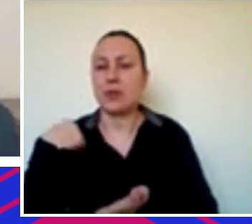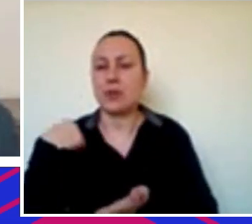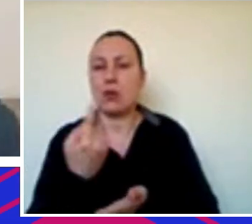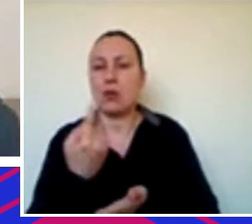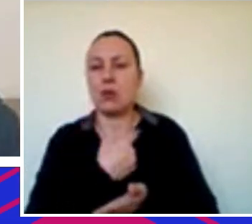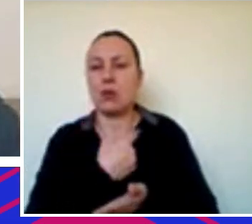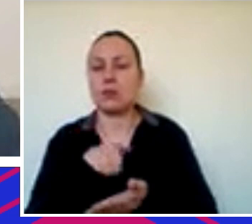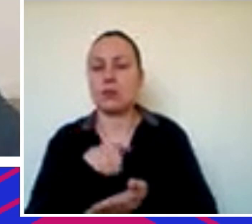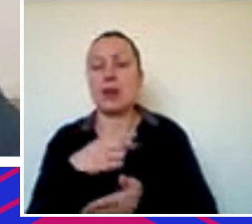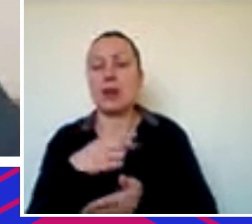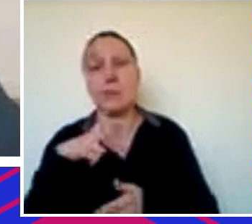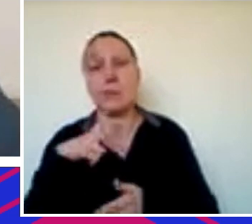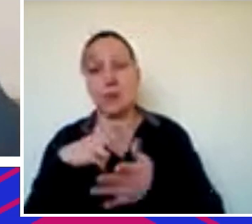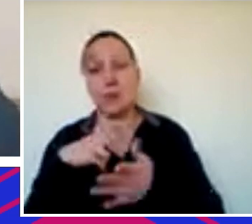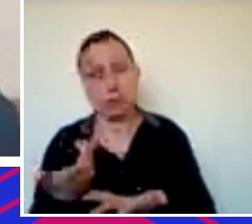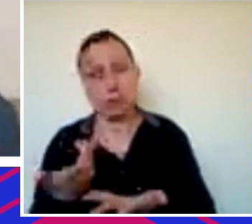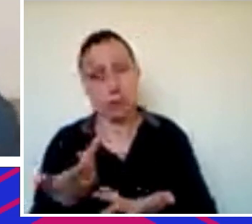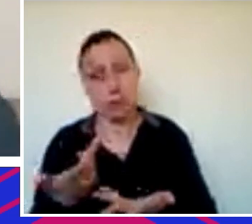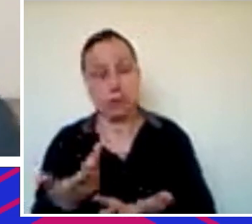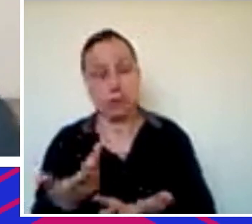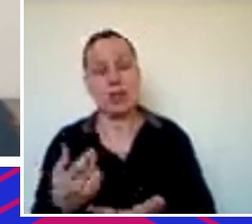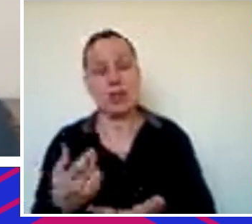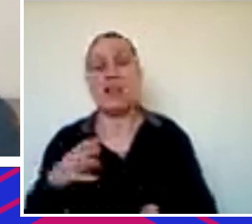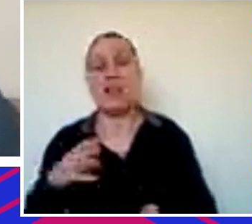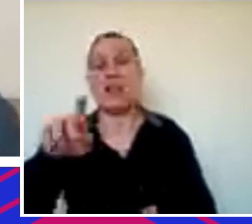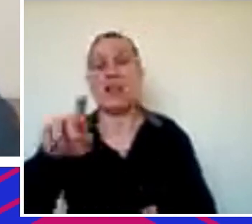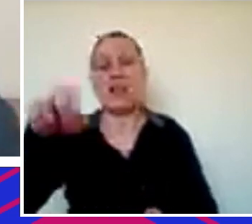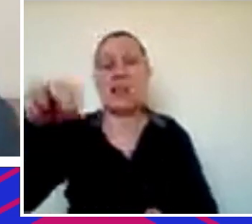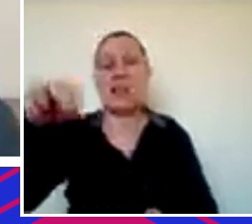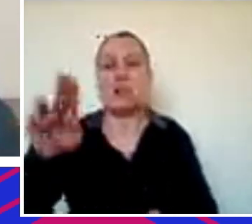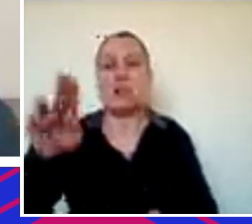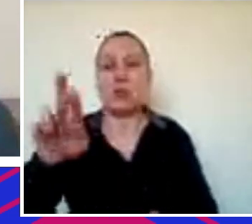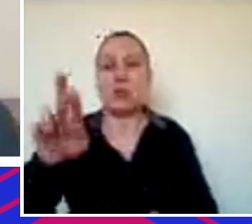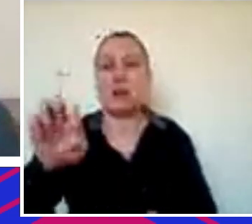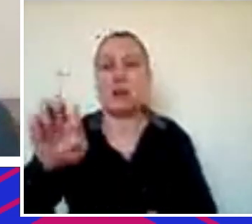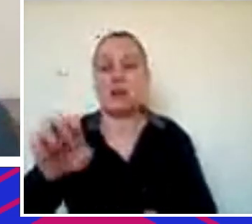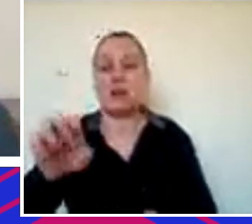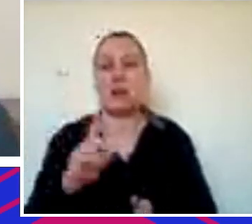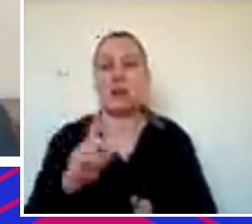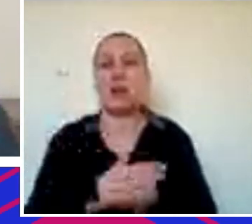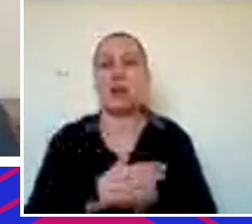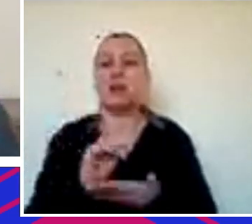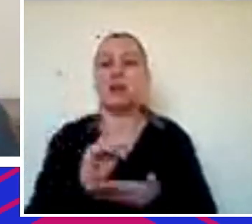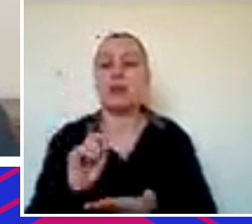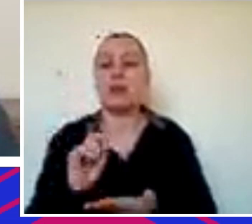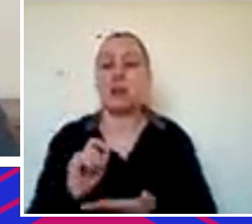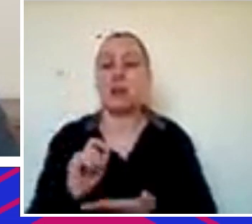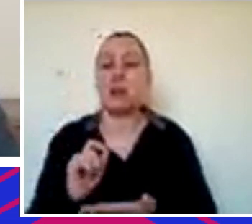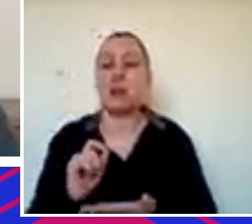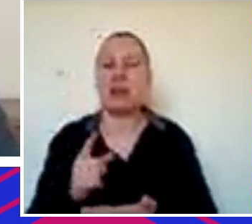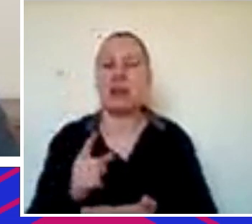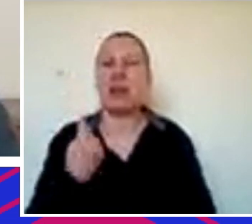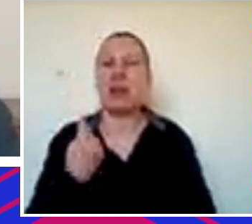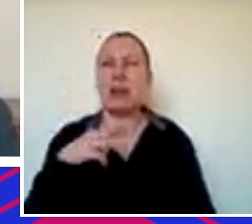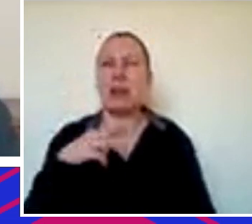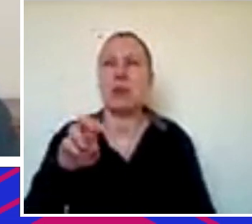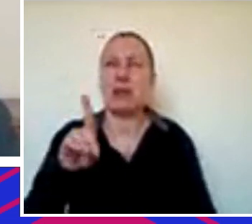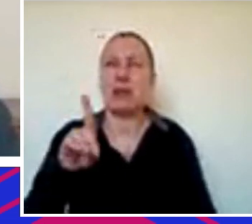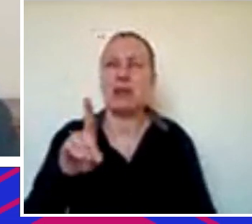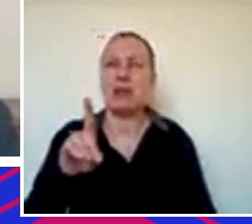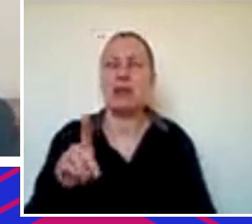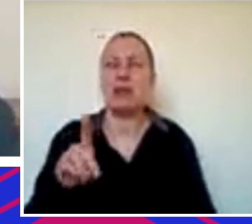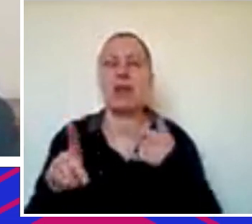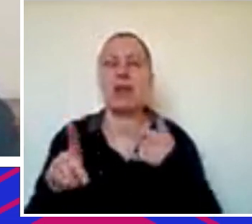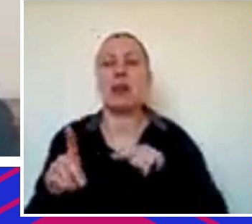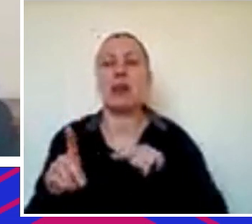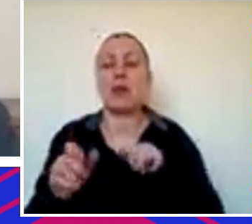privado inclusive em venture capital quando a gente começou na Redpoint em 2012 nosso